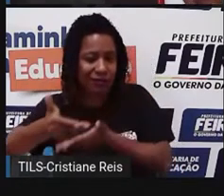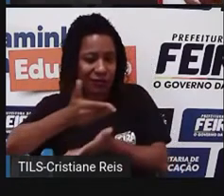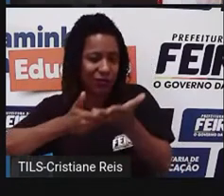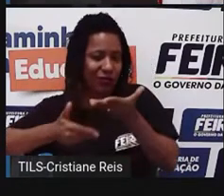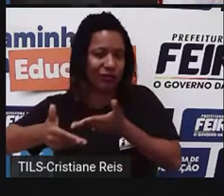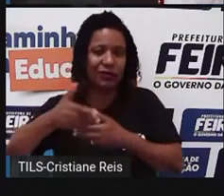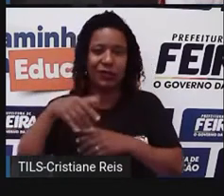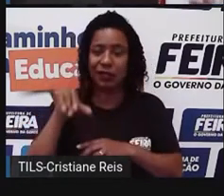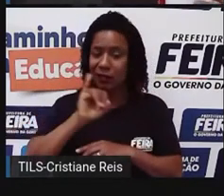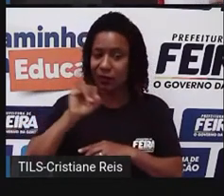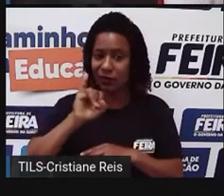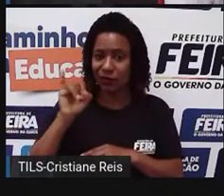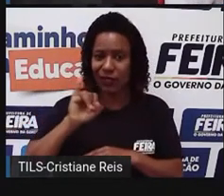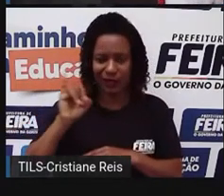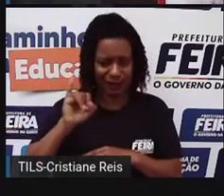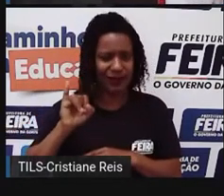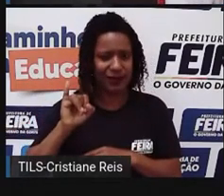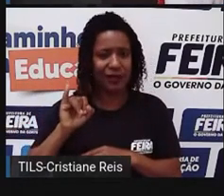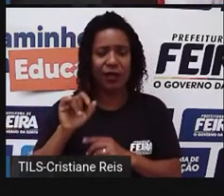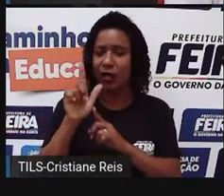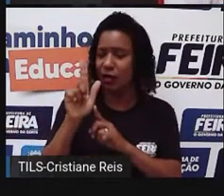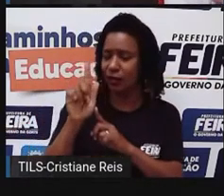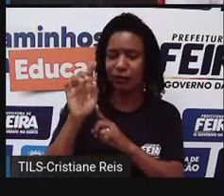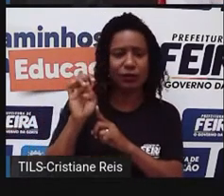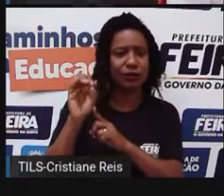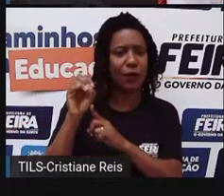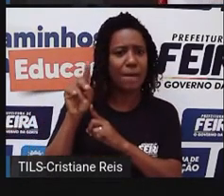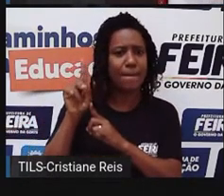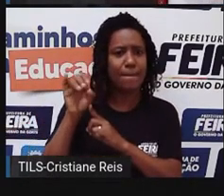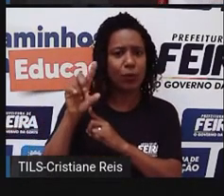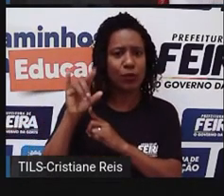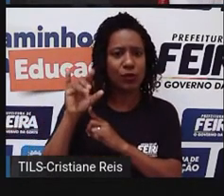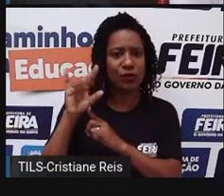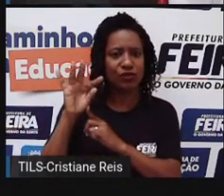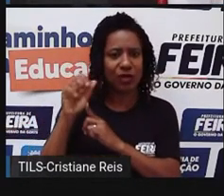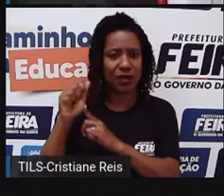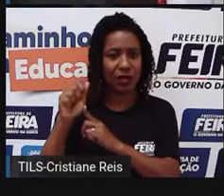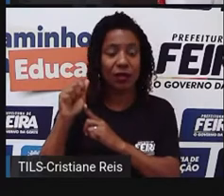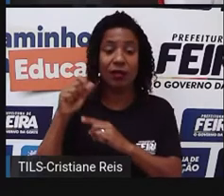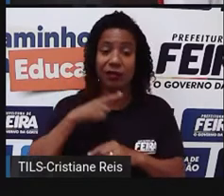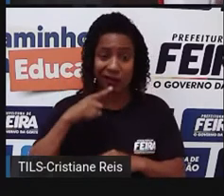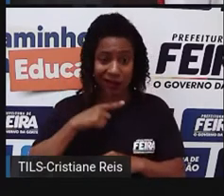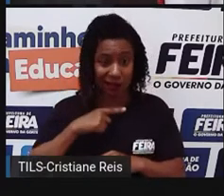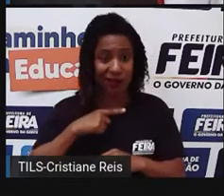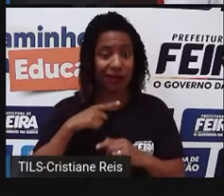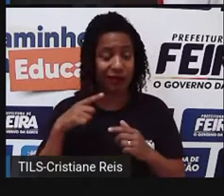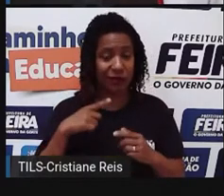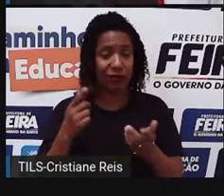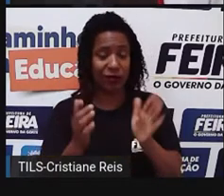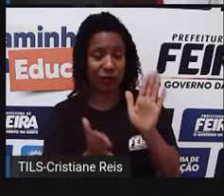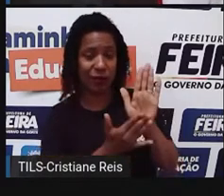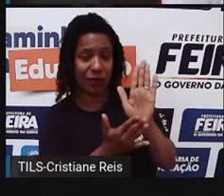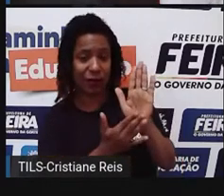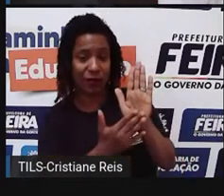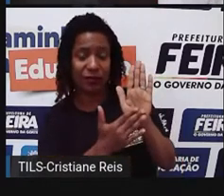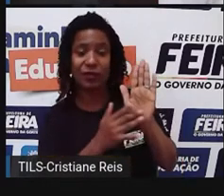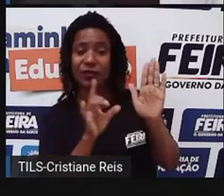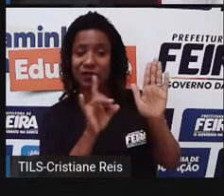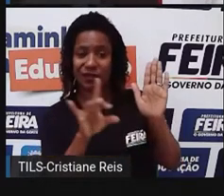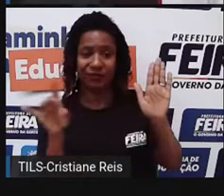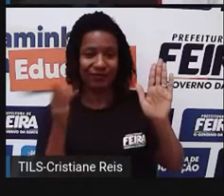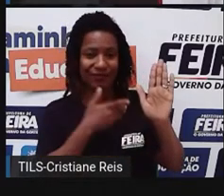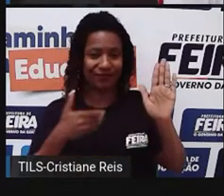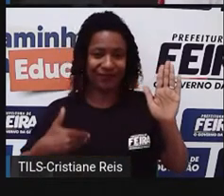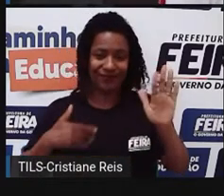de forma de governar, de como você vai lidar ali para conquista de territórios, ou para manter a